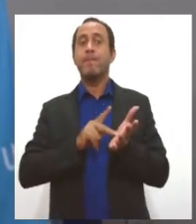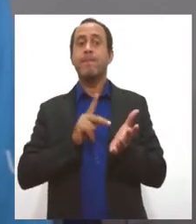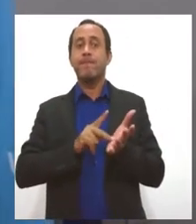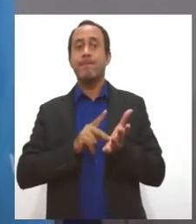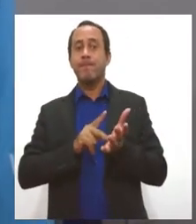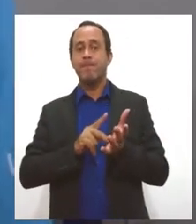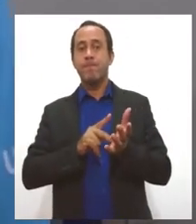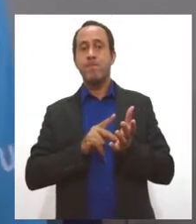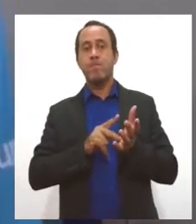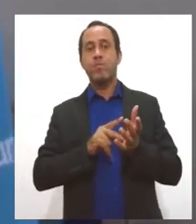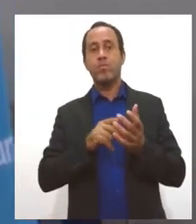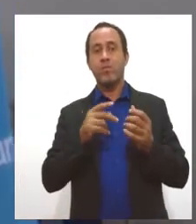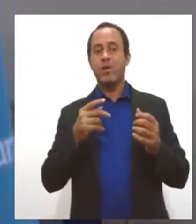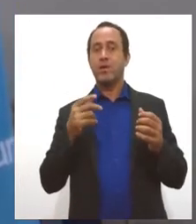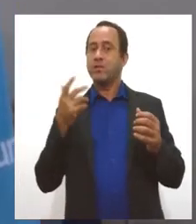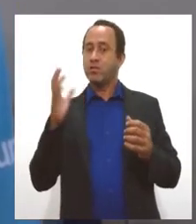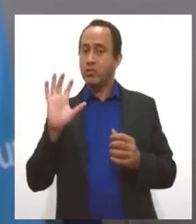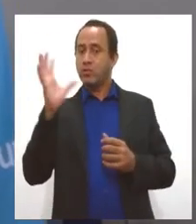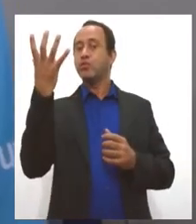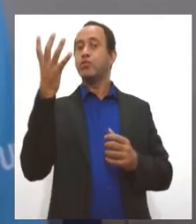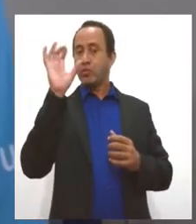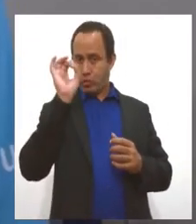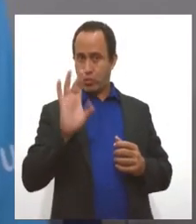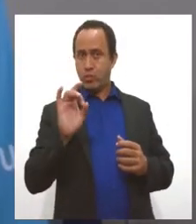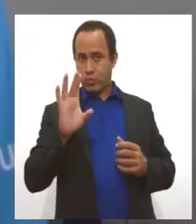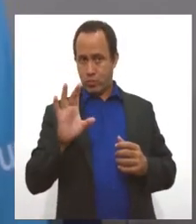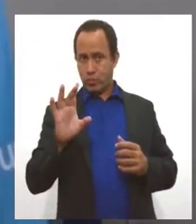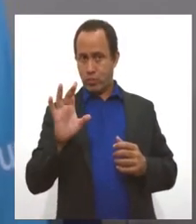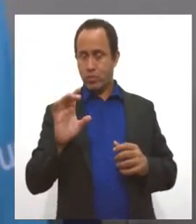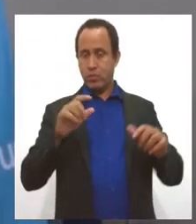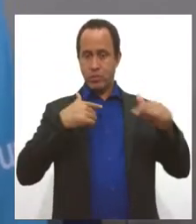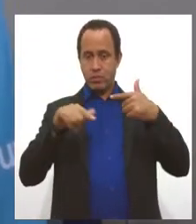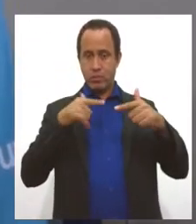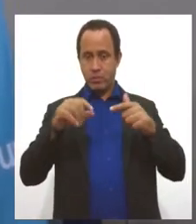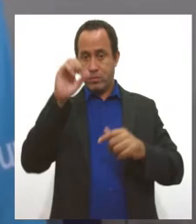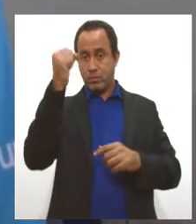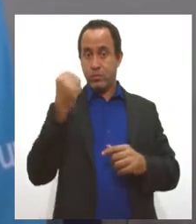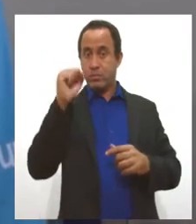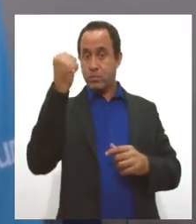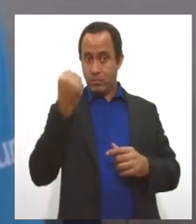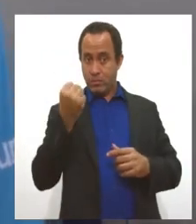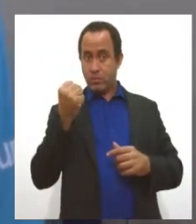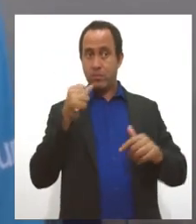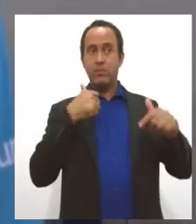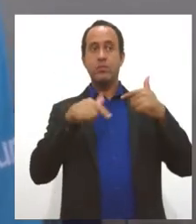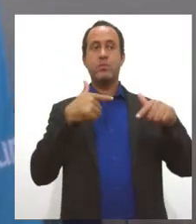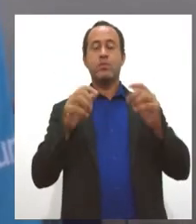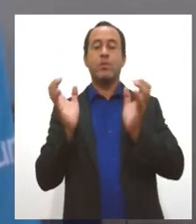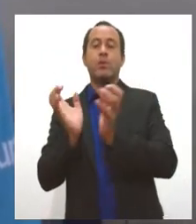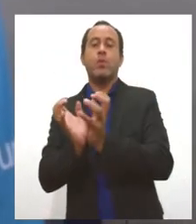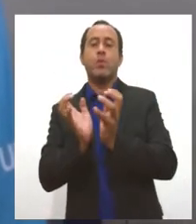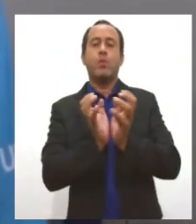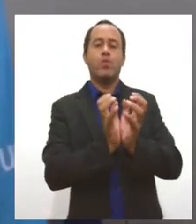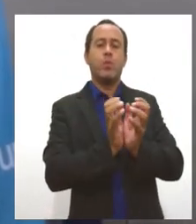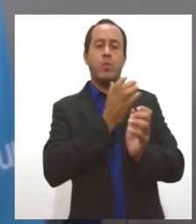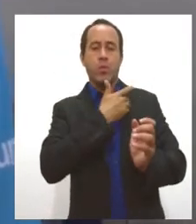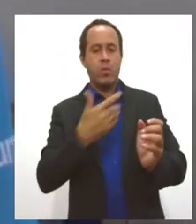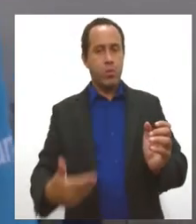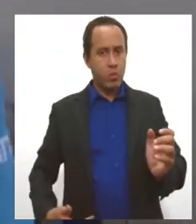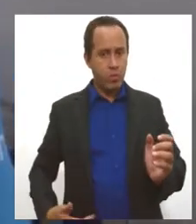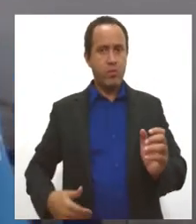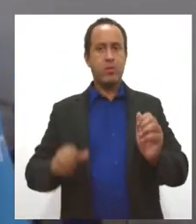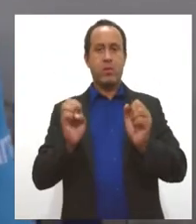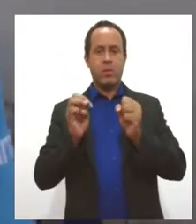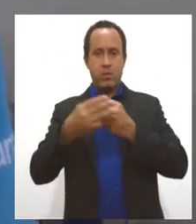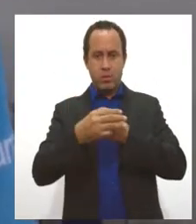não seria possível essa atuação, essa evidência de Sergipe, sem esse trabalho conjunto com o governo. Com a própria Lese, a gente